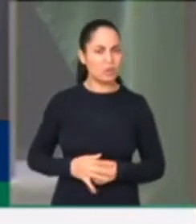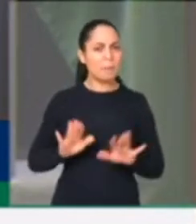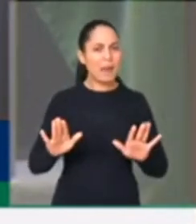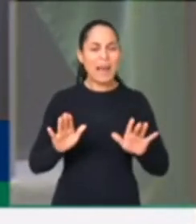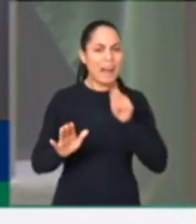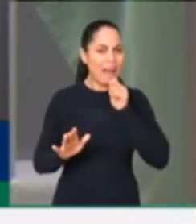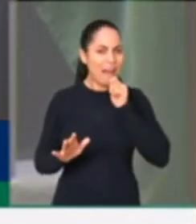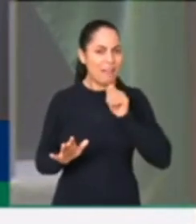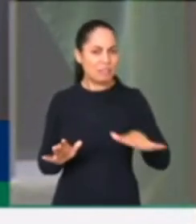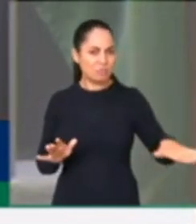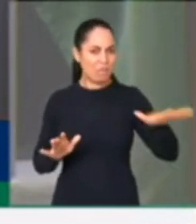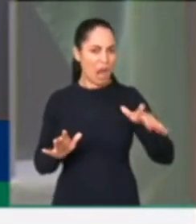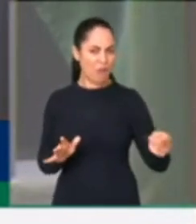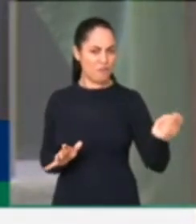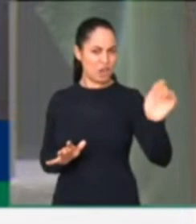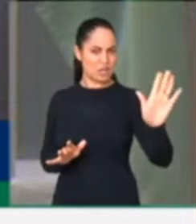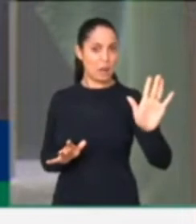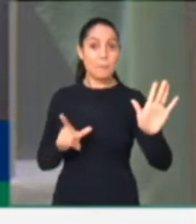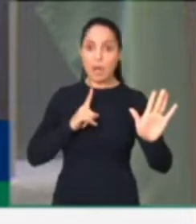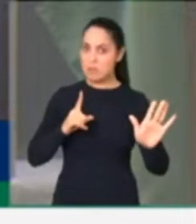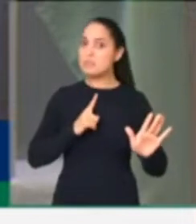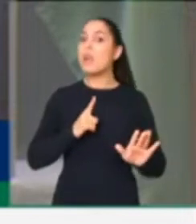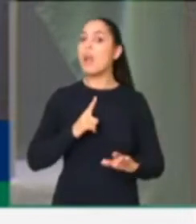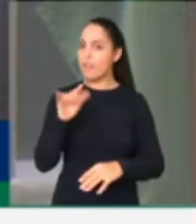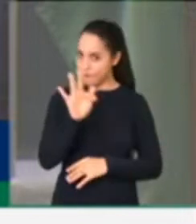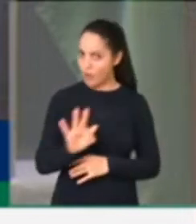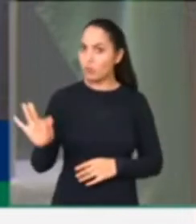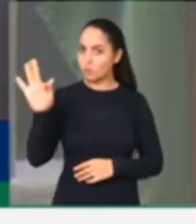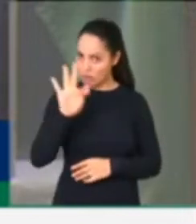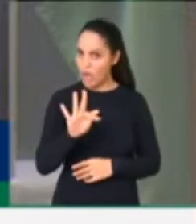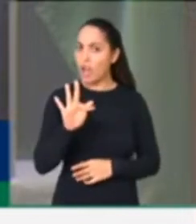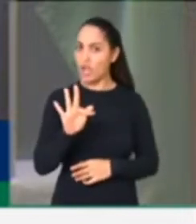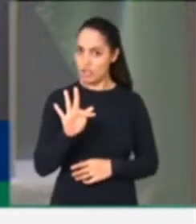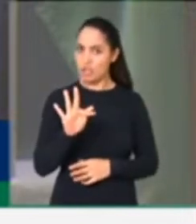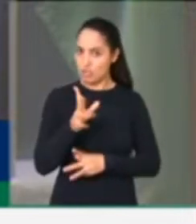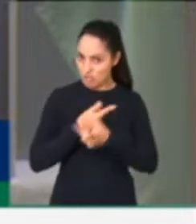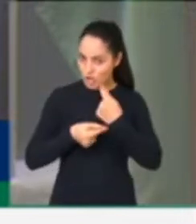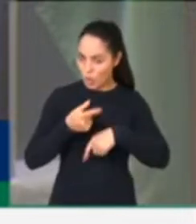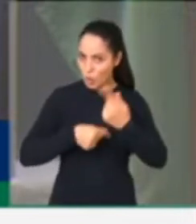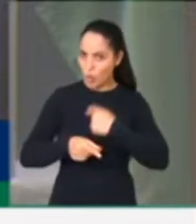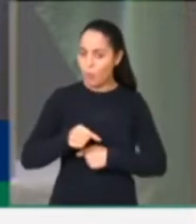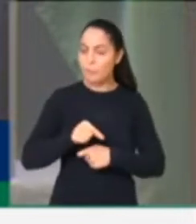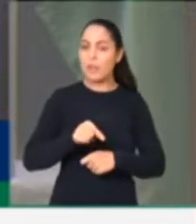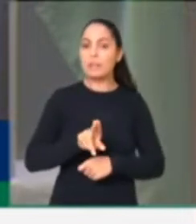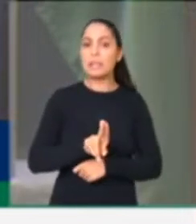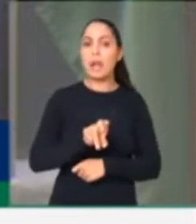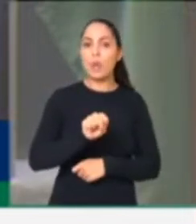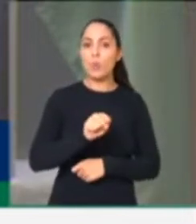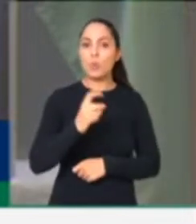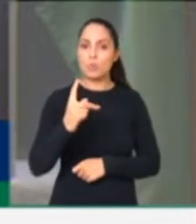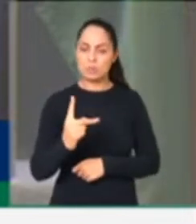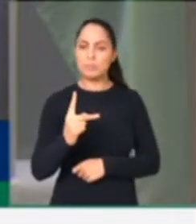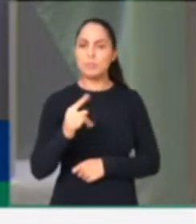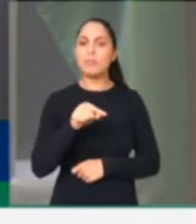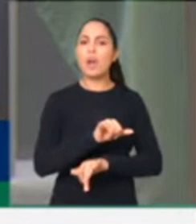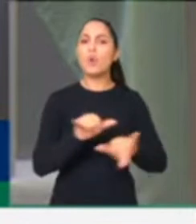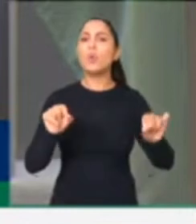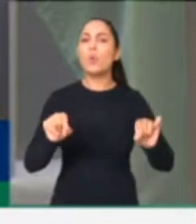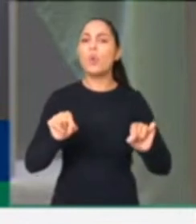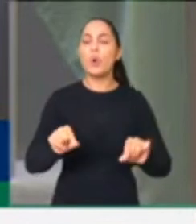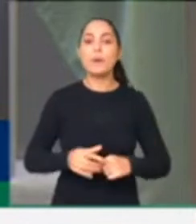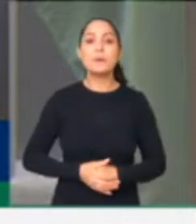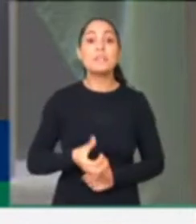segundo um estudo da Faculdade de Economia da USP, 61 milhões de brasileiros estão na